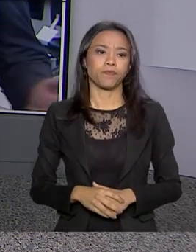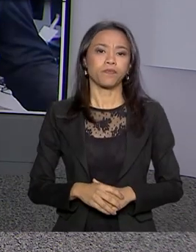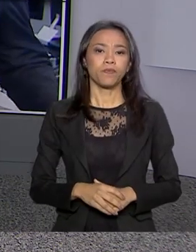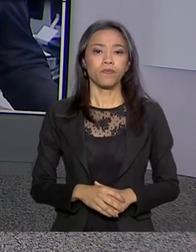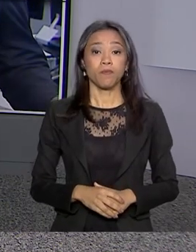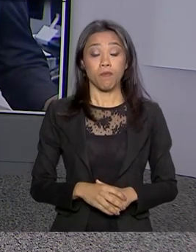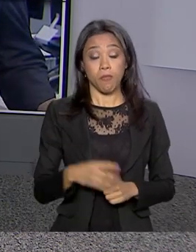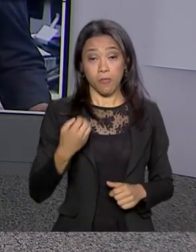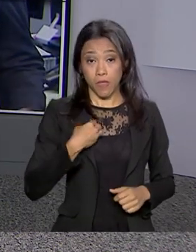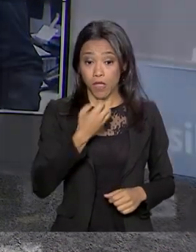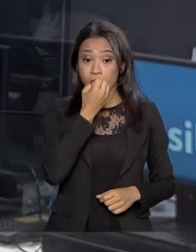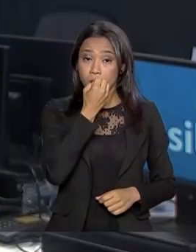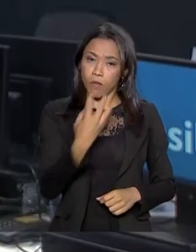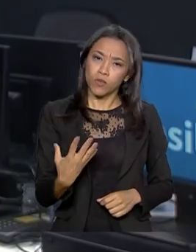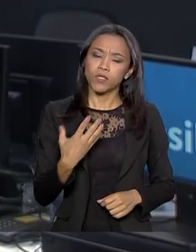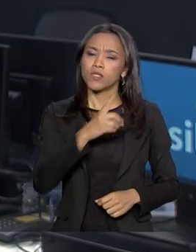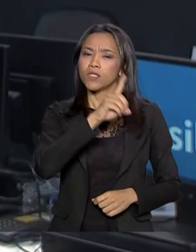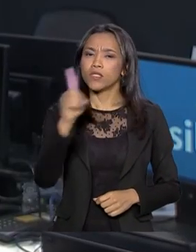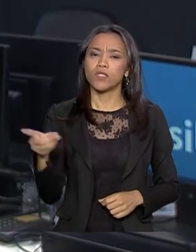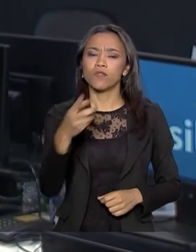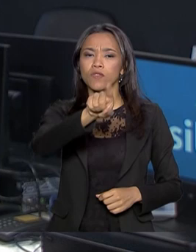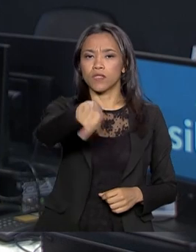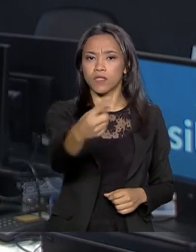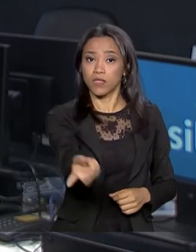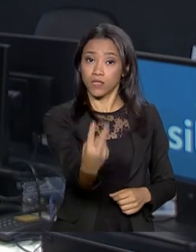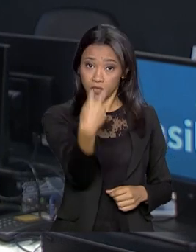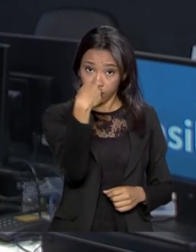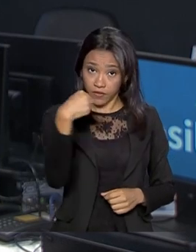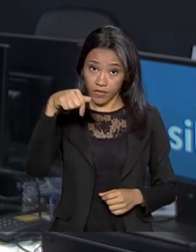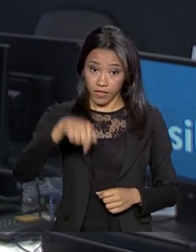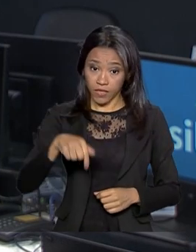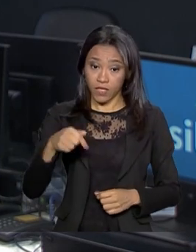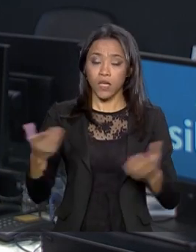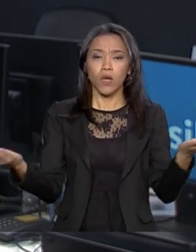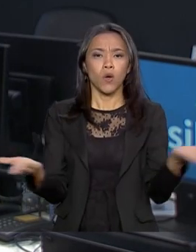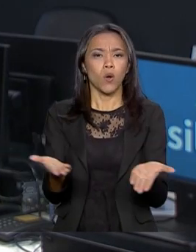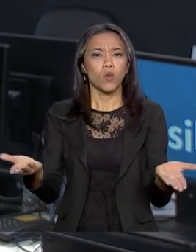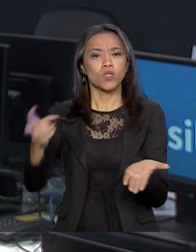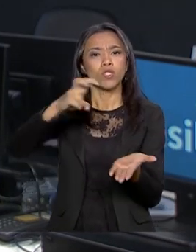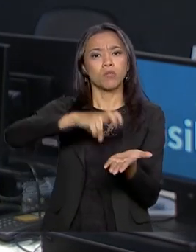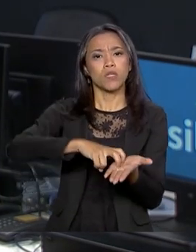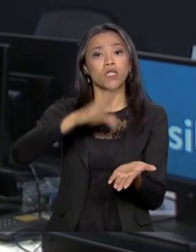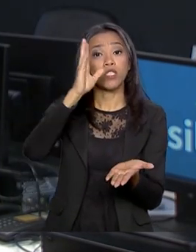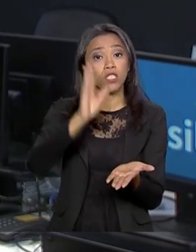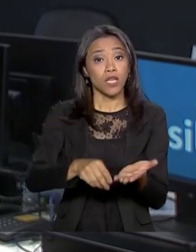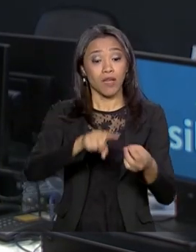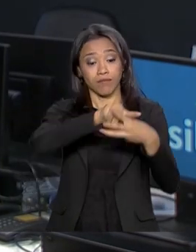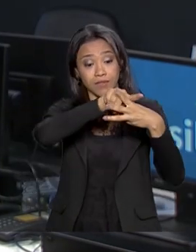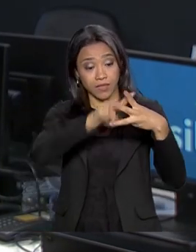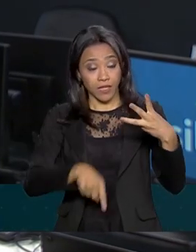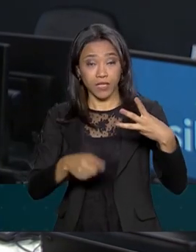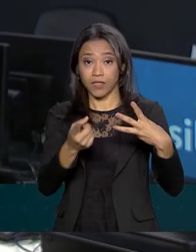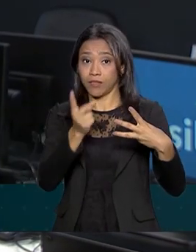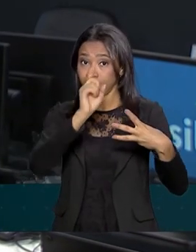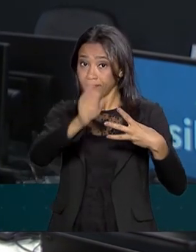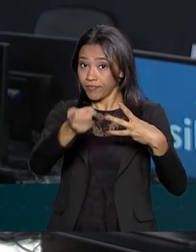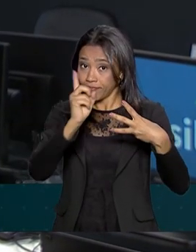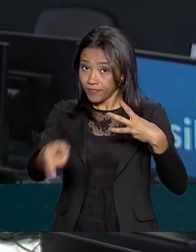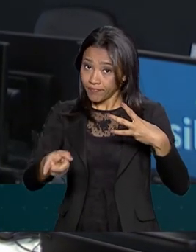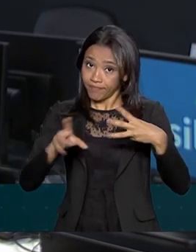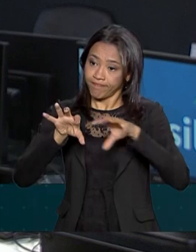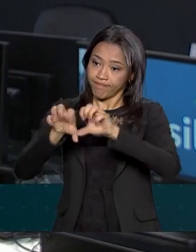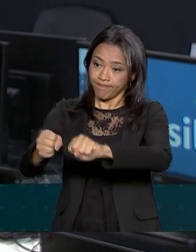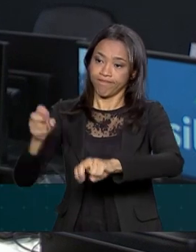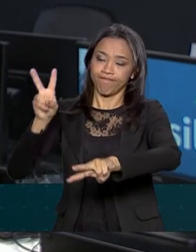Bom dia, Renata. Bom dia a você que acompanha o Brasil em Dia. Na manhã de hoje, foram cumpridos três mandados de prisão temporária